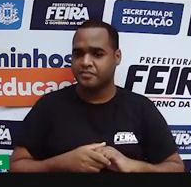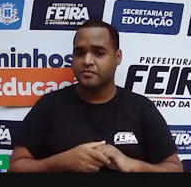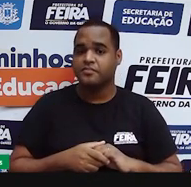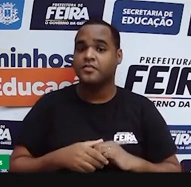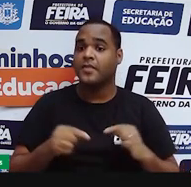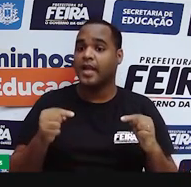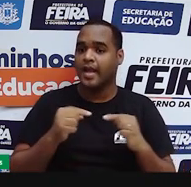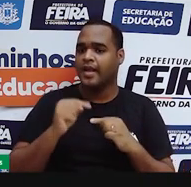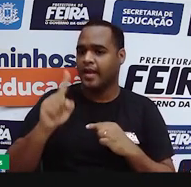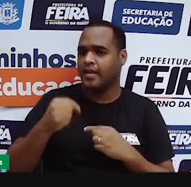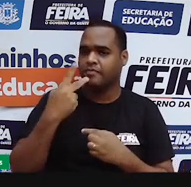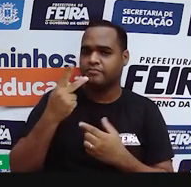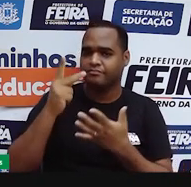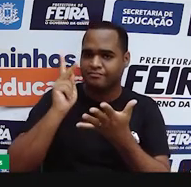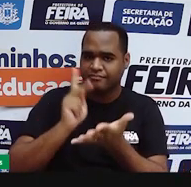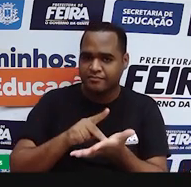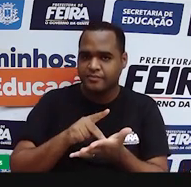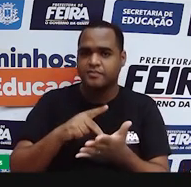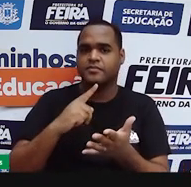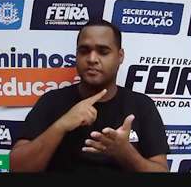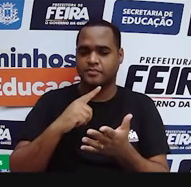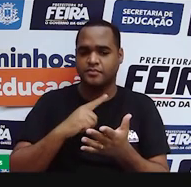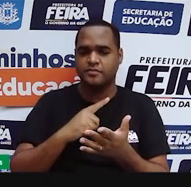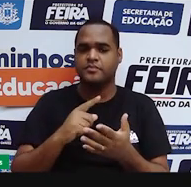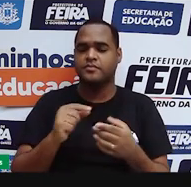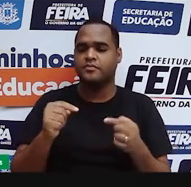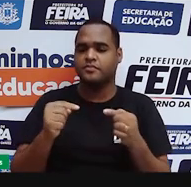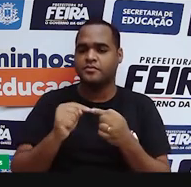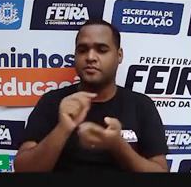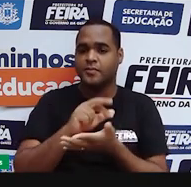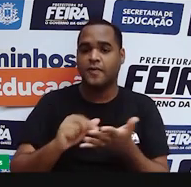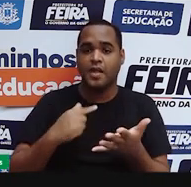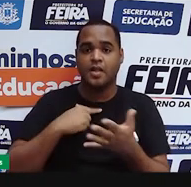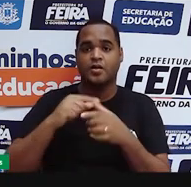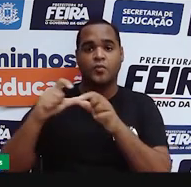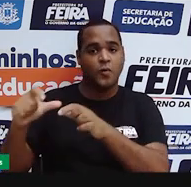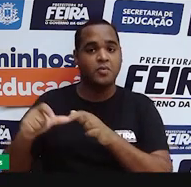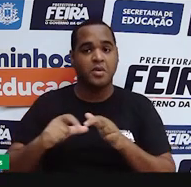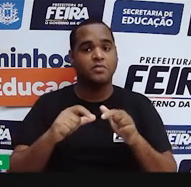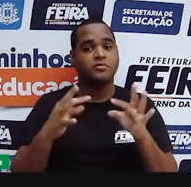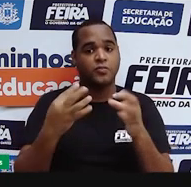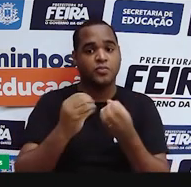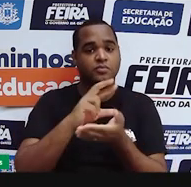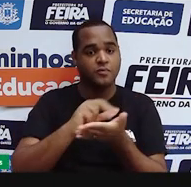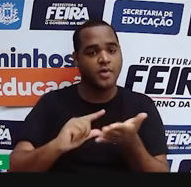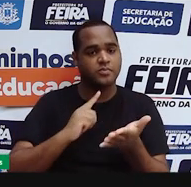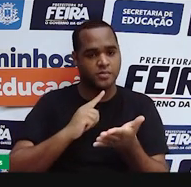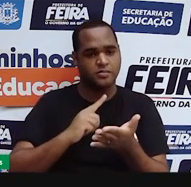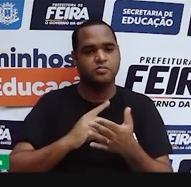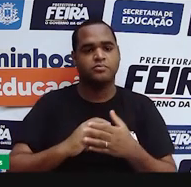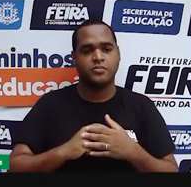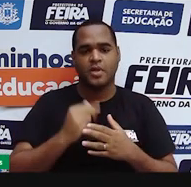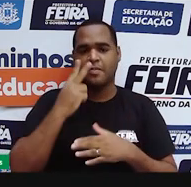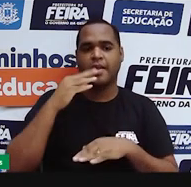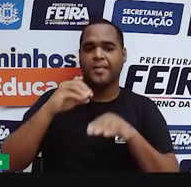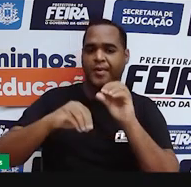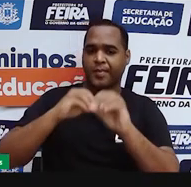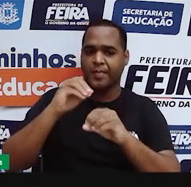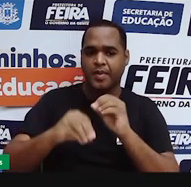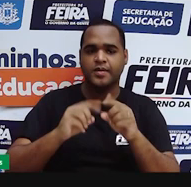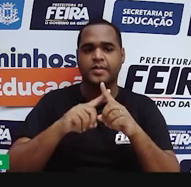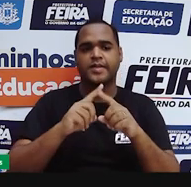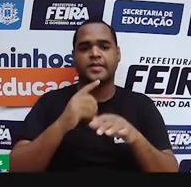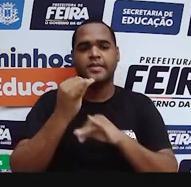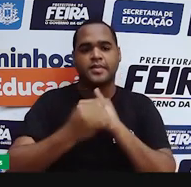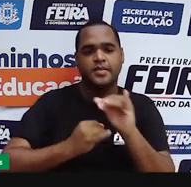verdadeira, a gente tem muitos lugares falando sobre aquilo. Então, se você joga aquela informação lá na internet, aparece muita coisa